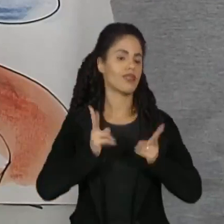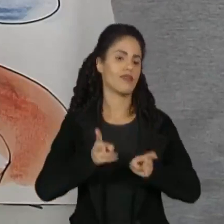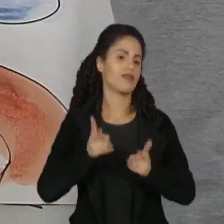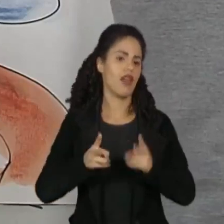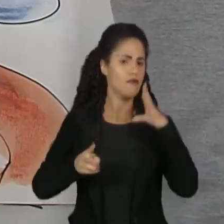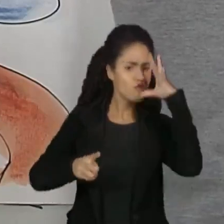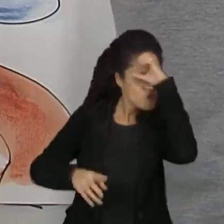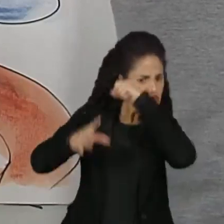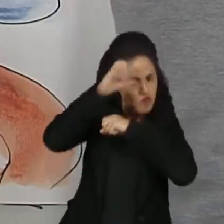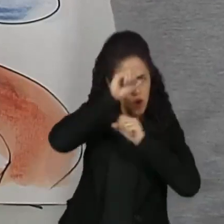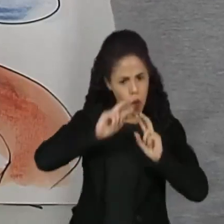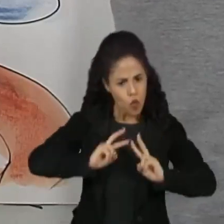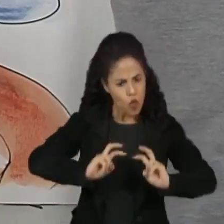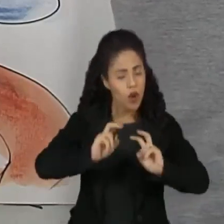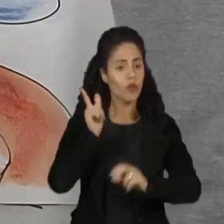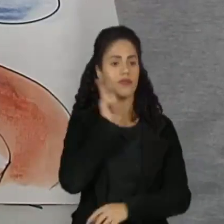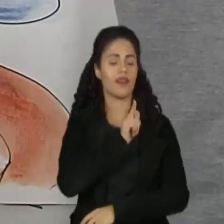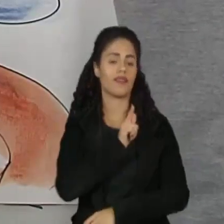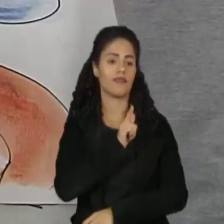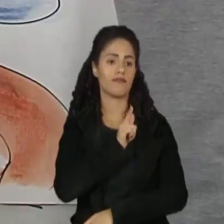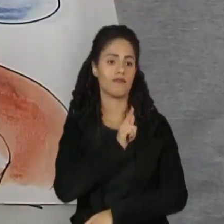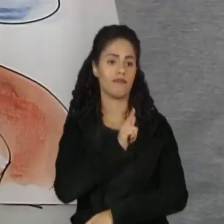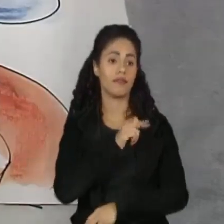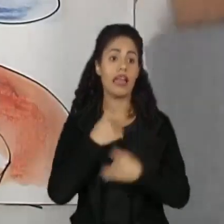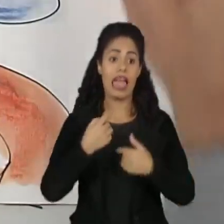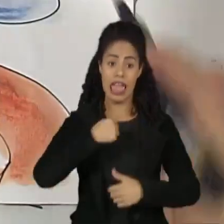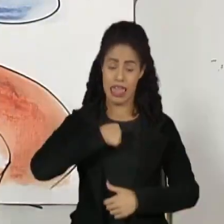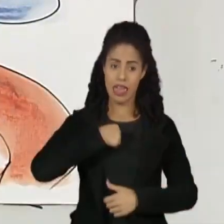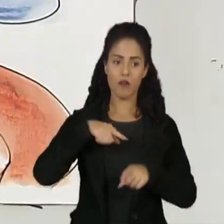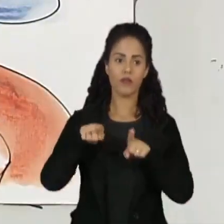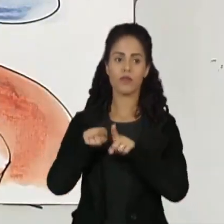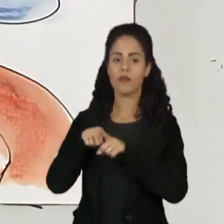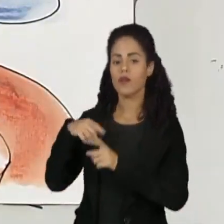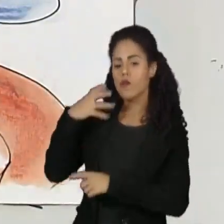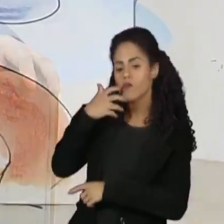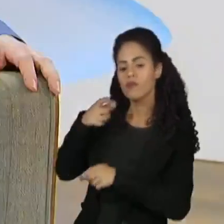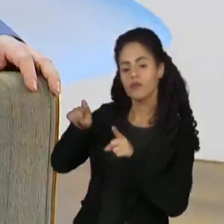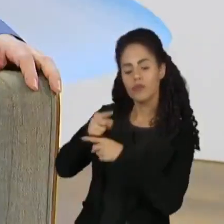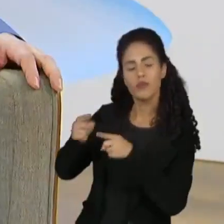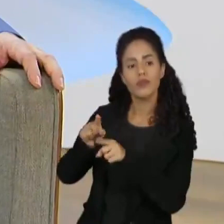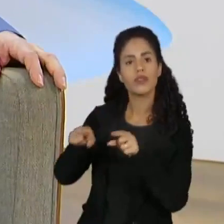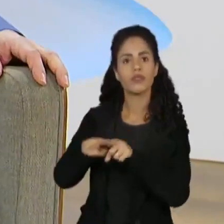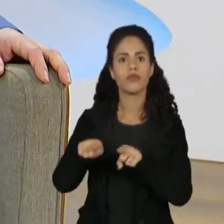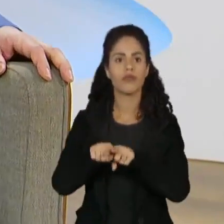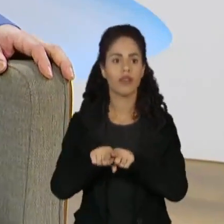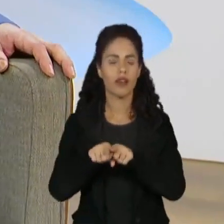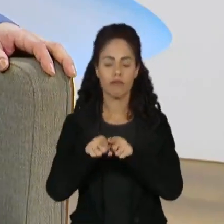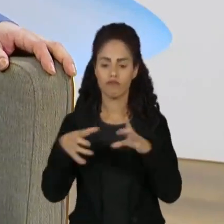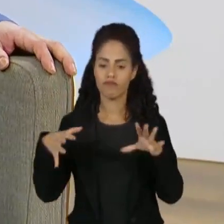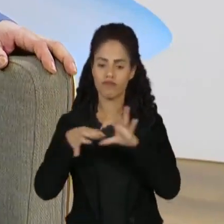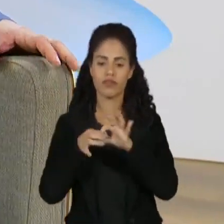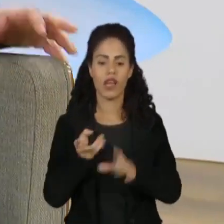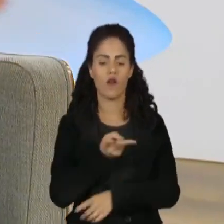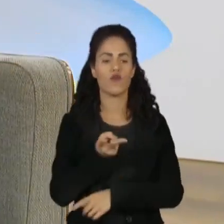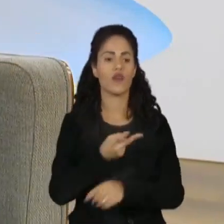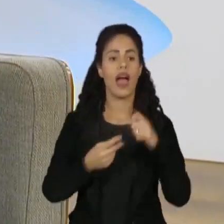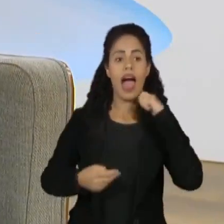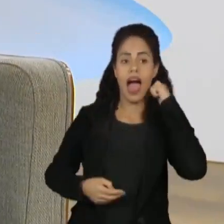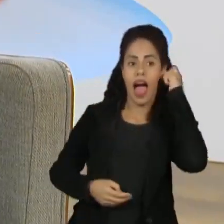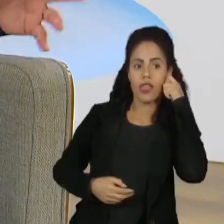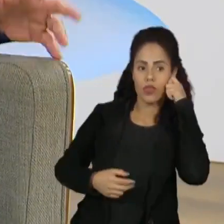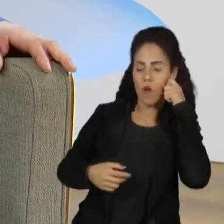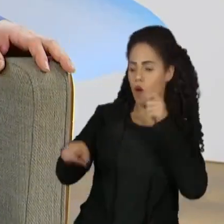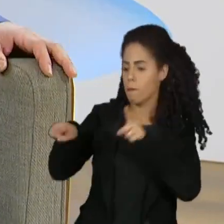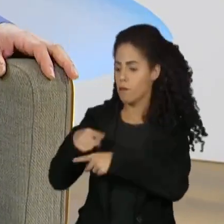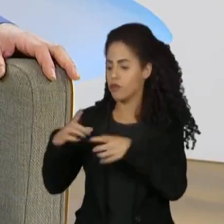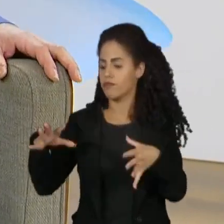e tal. Então, e como músico, o ator está dentro do músico. Então, eu acho que